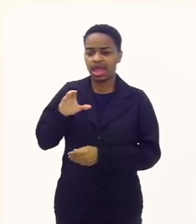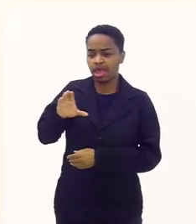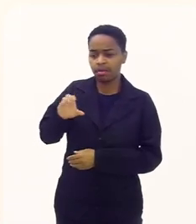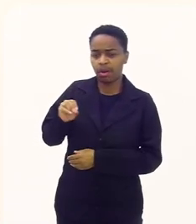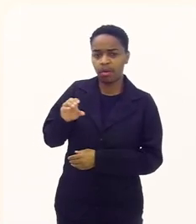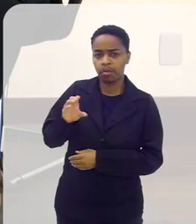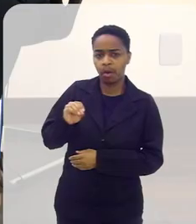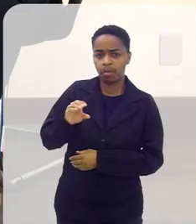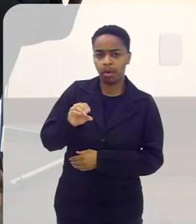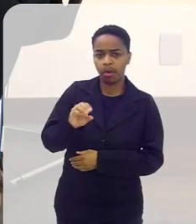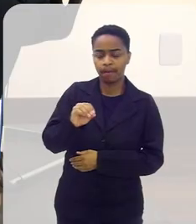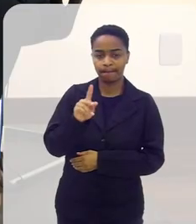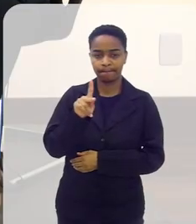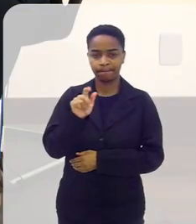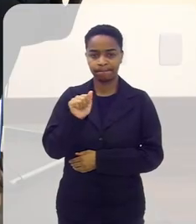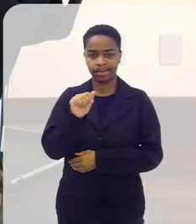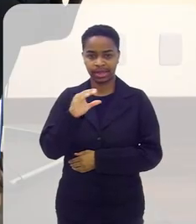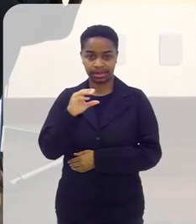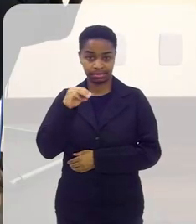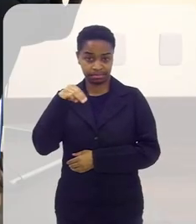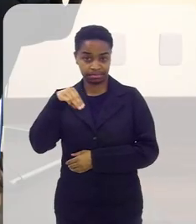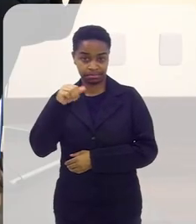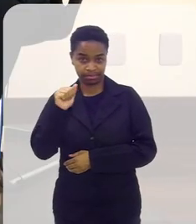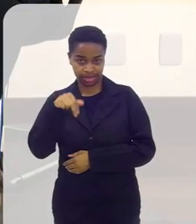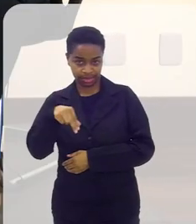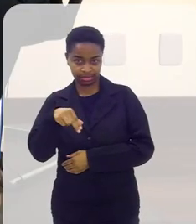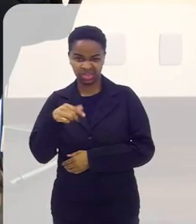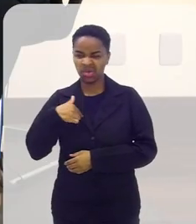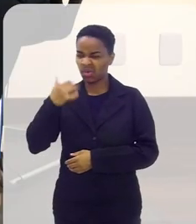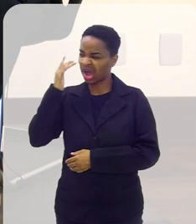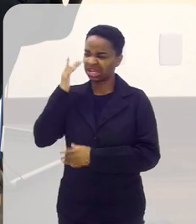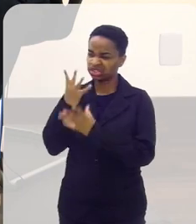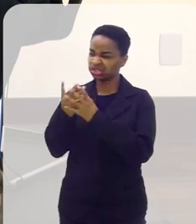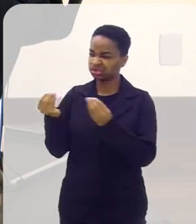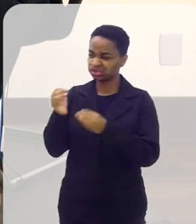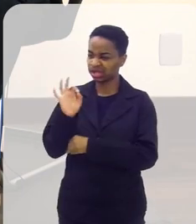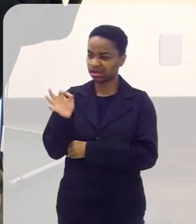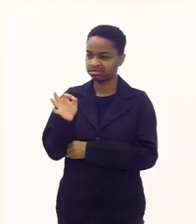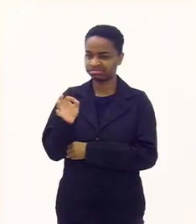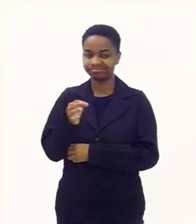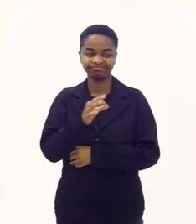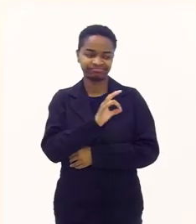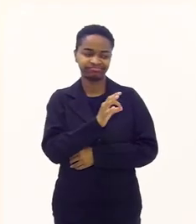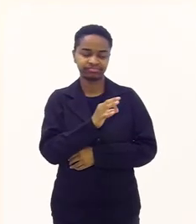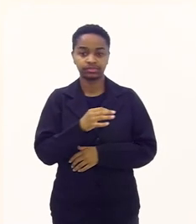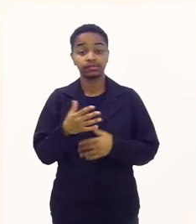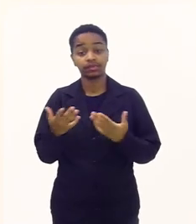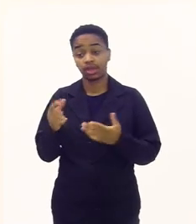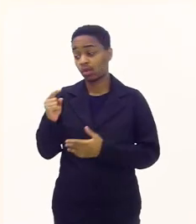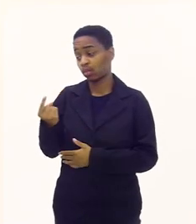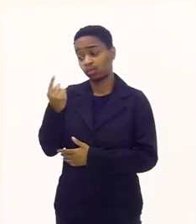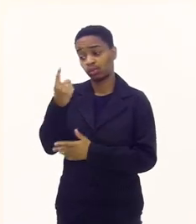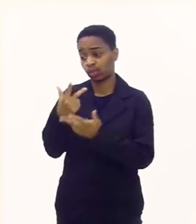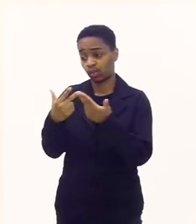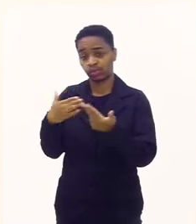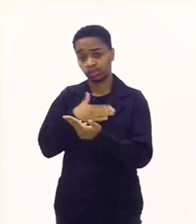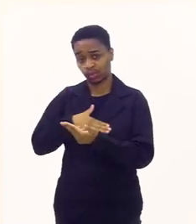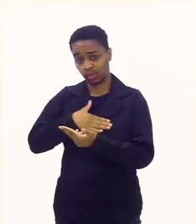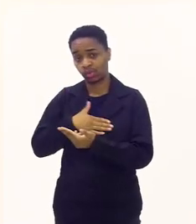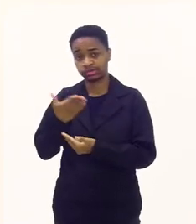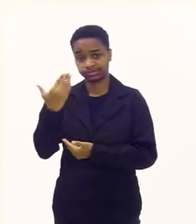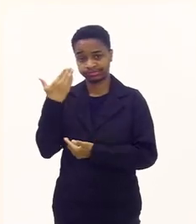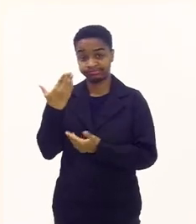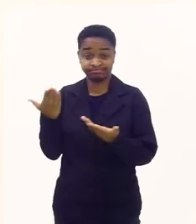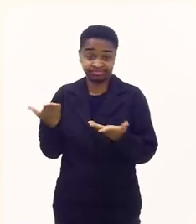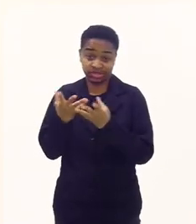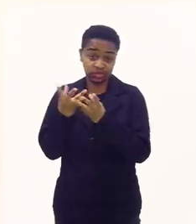come come é pacman é claro que não tem mais no mercado né era a única coisa que eu gostava né